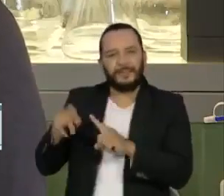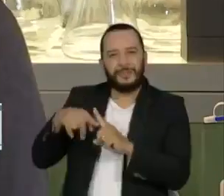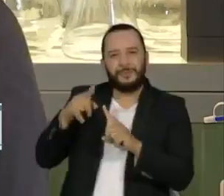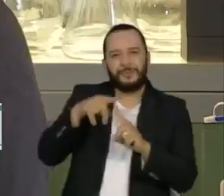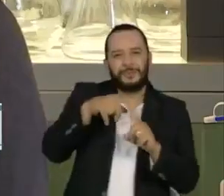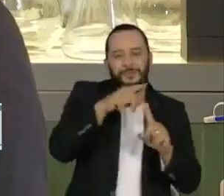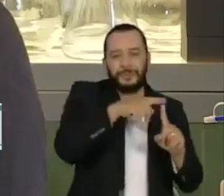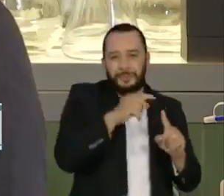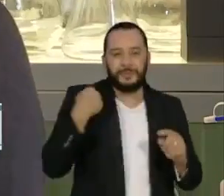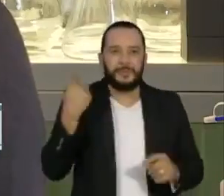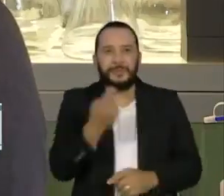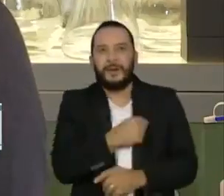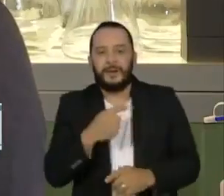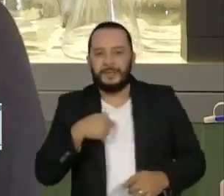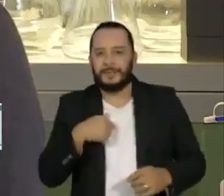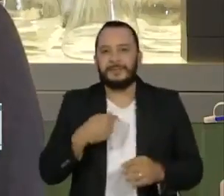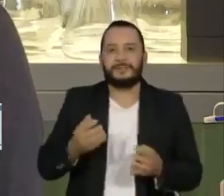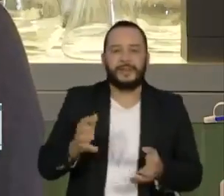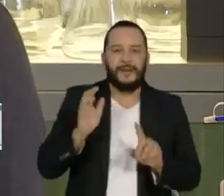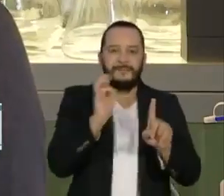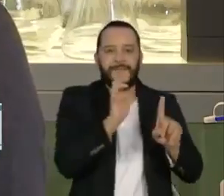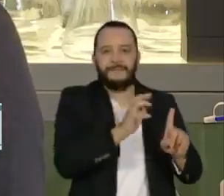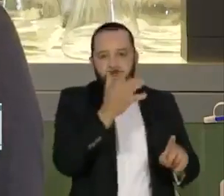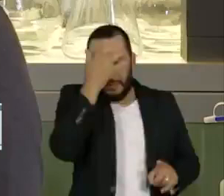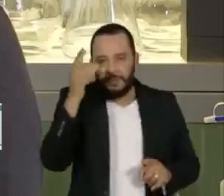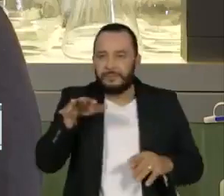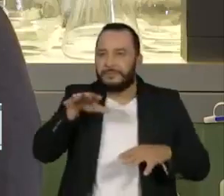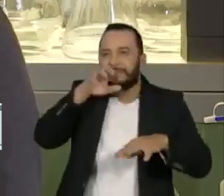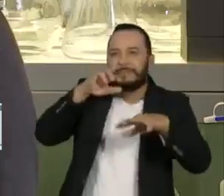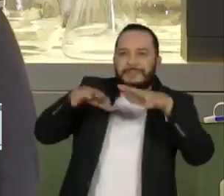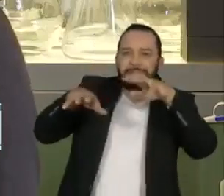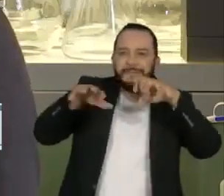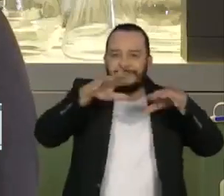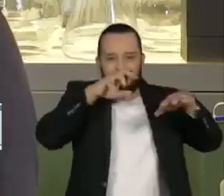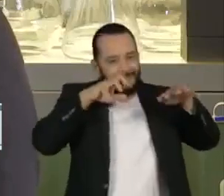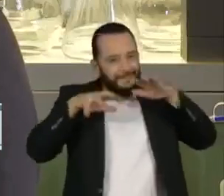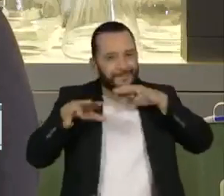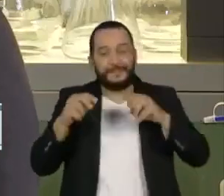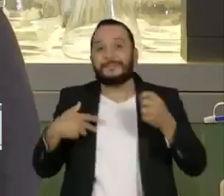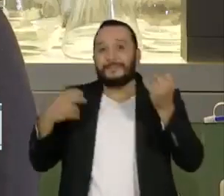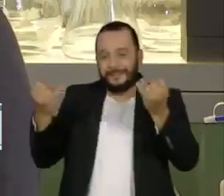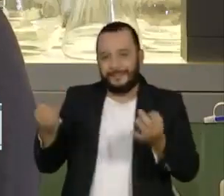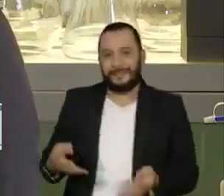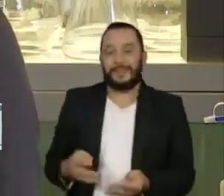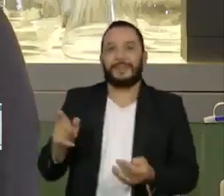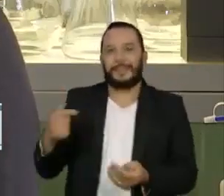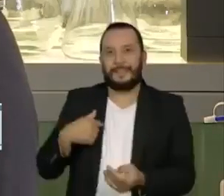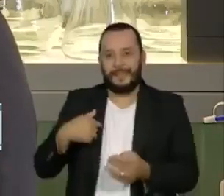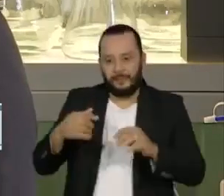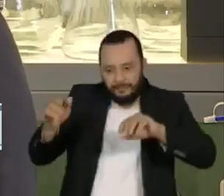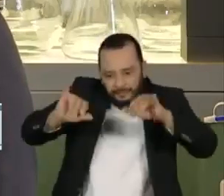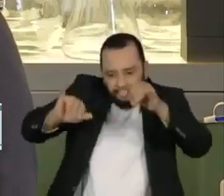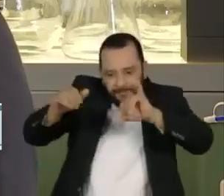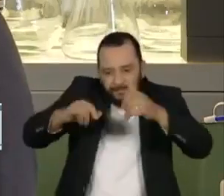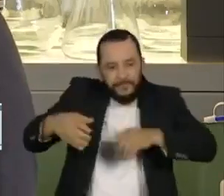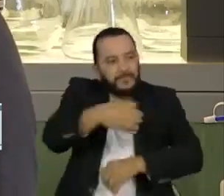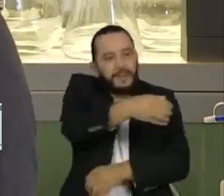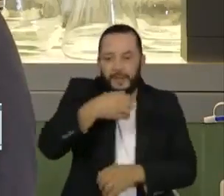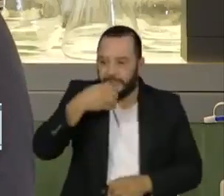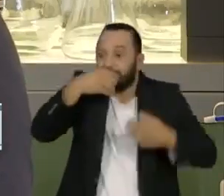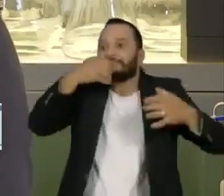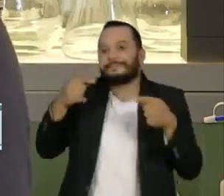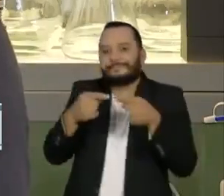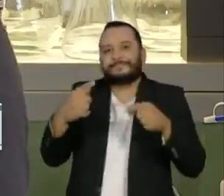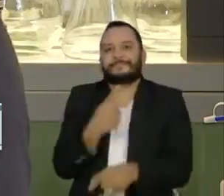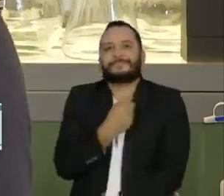tempo explorando esse momento da pessoa. Ela fala para mim em adjetivos e eu traduzo em matérias-primas, em cheiros, em